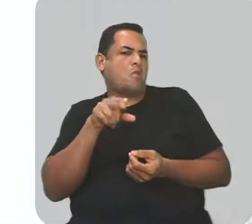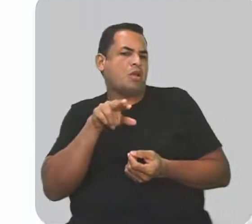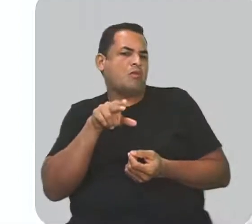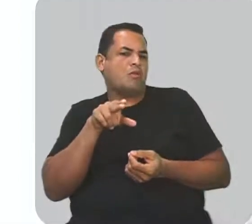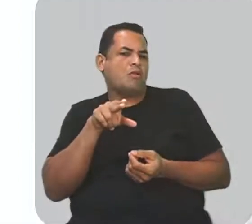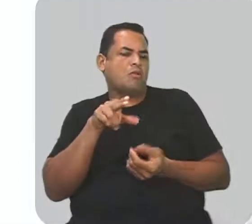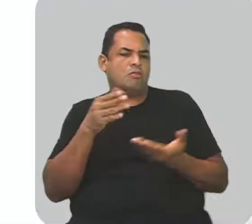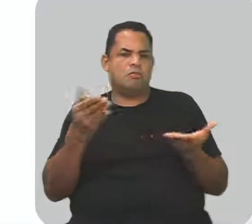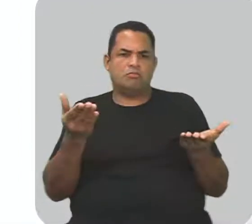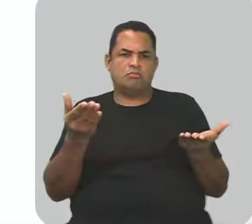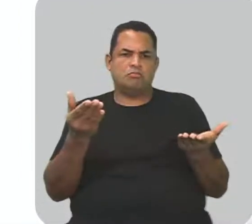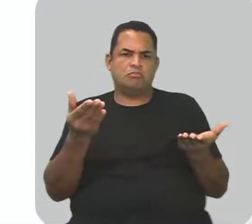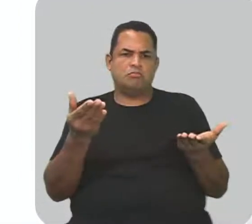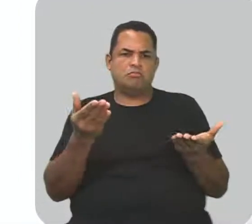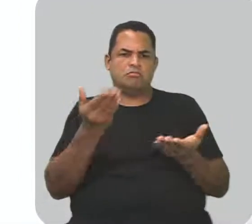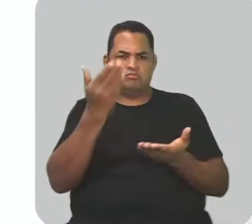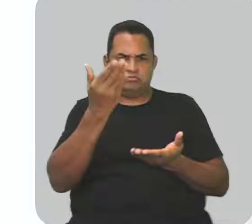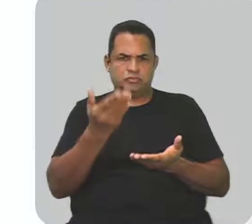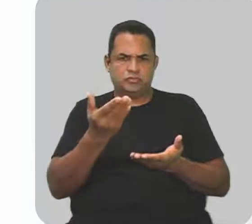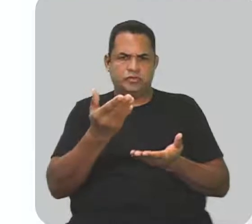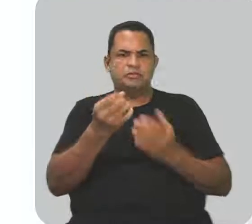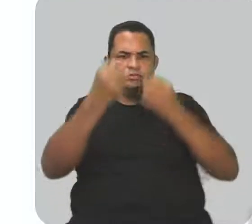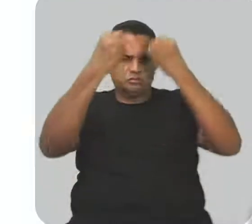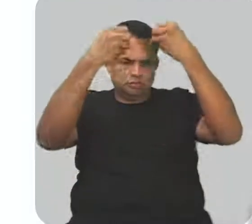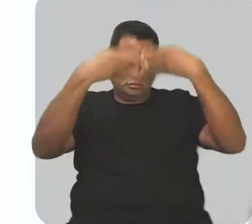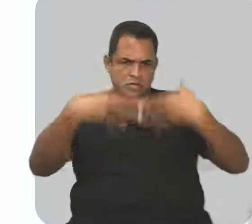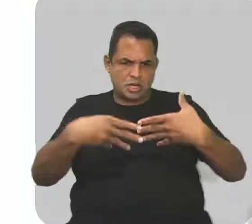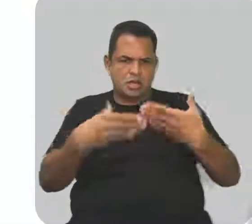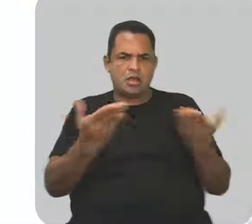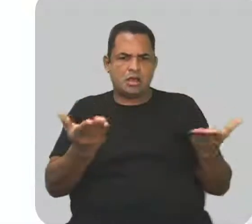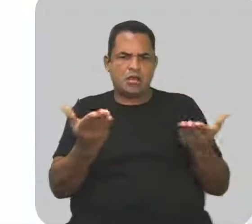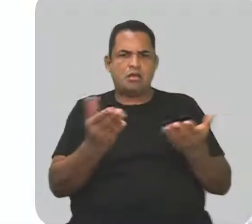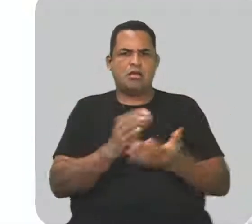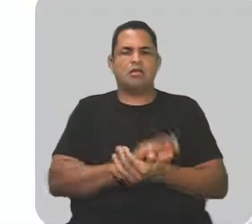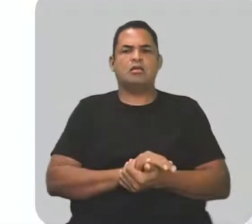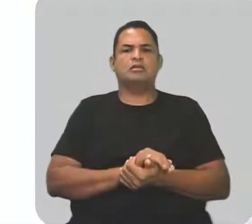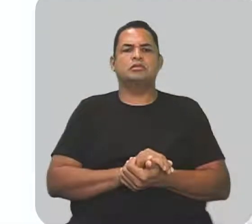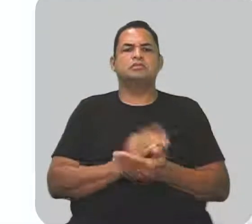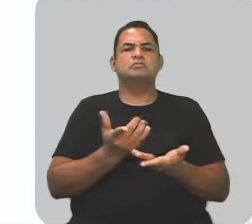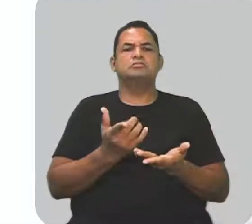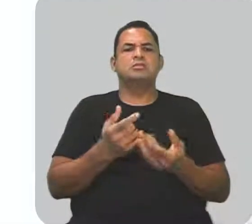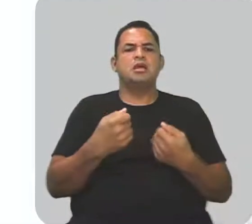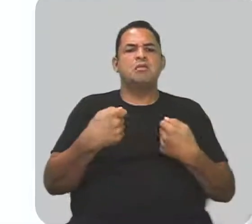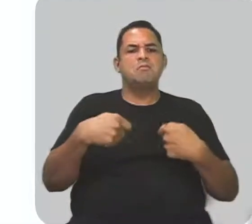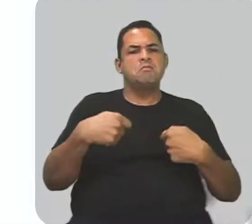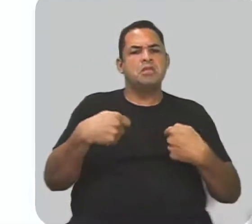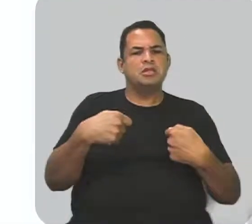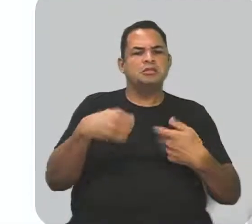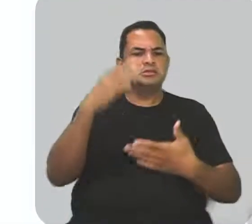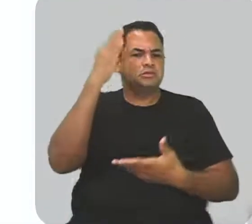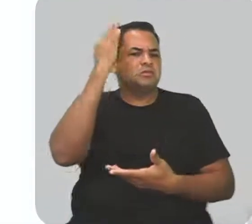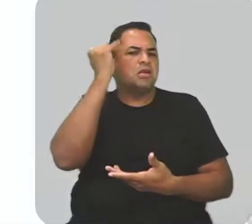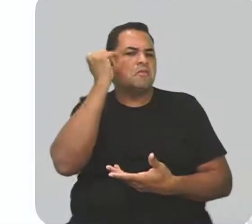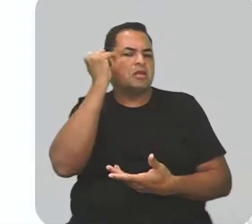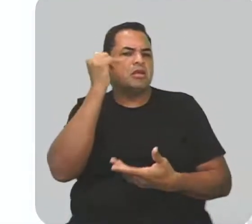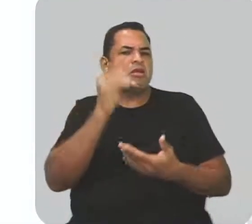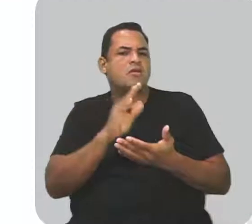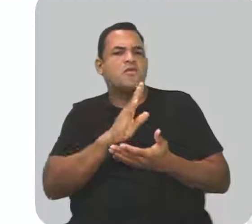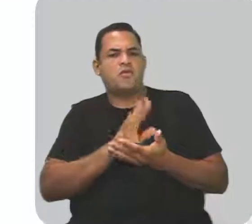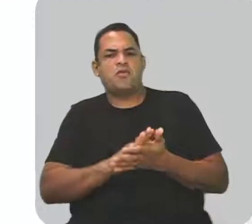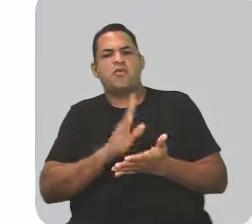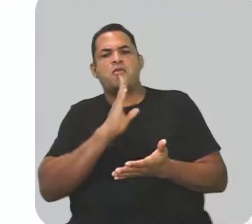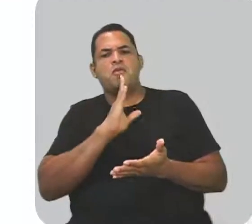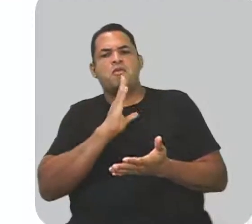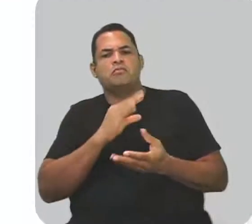coisa? Márcia, vamos pontuar para o nosso aluno terceirão de que ele tem que ter esse domínio, né? Gravar